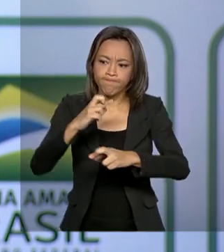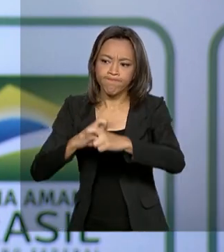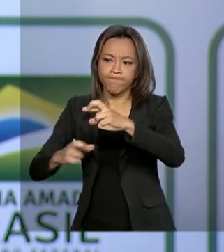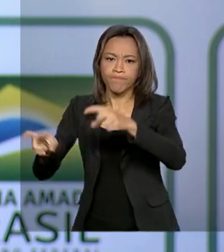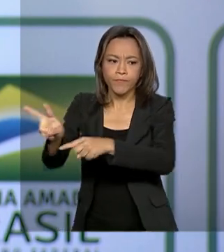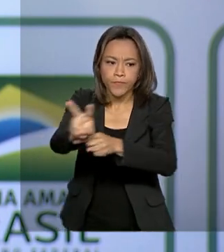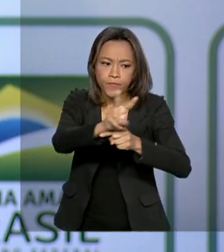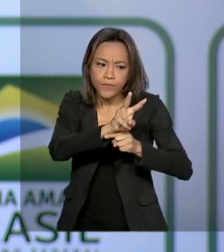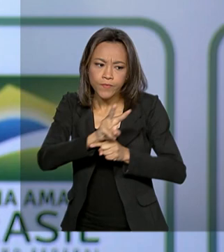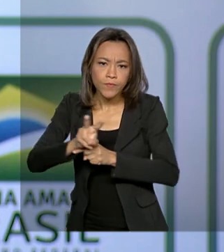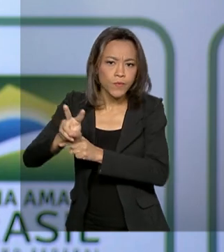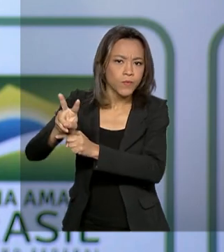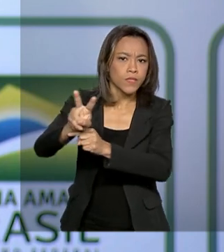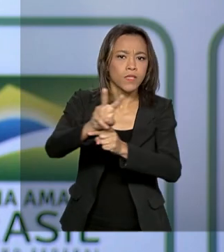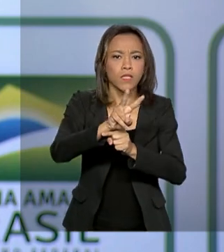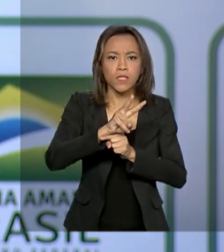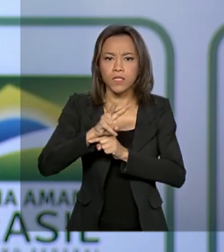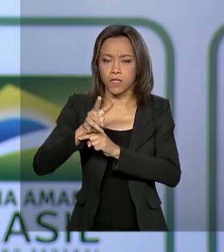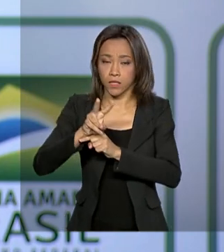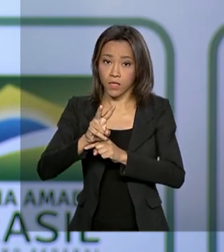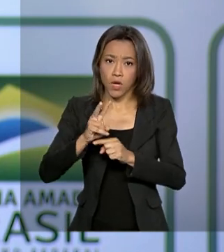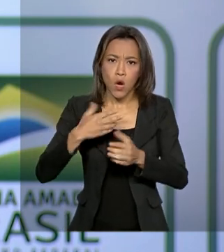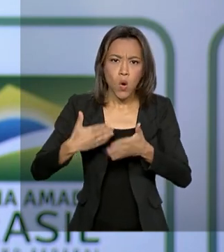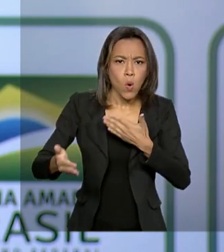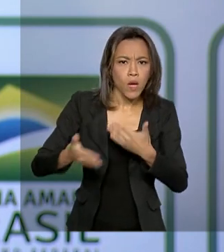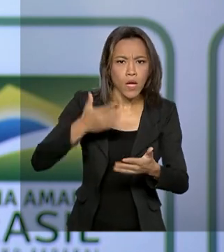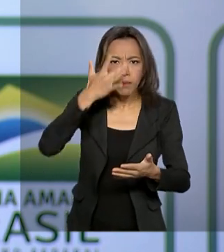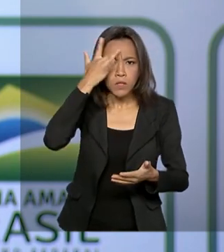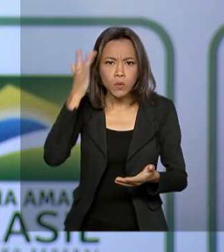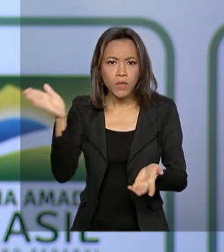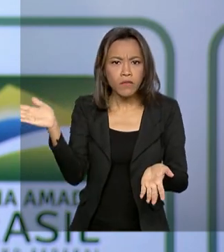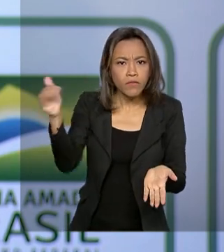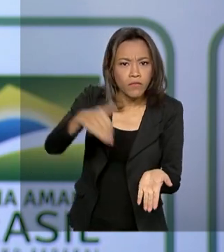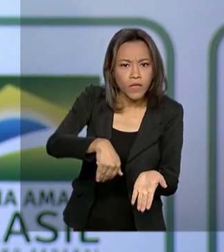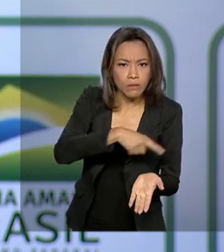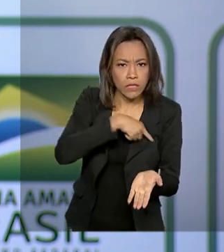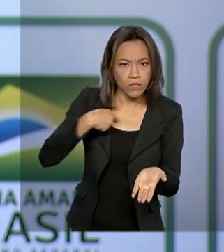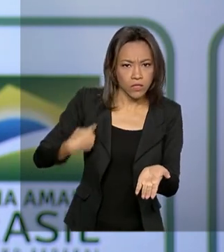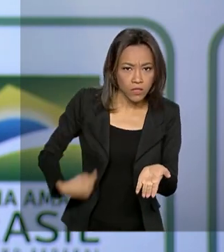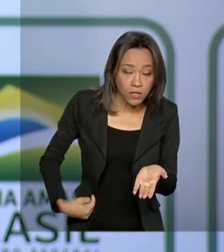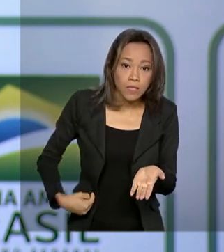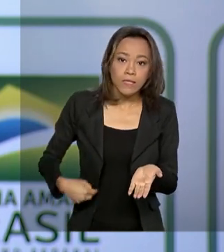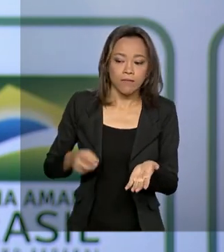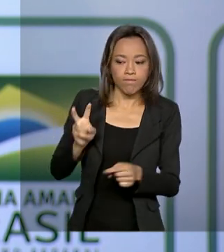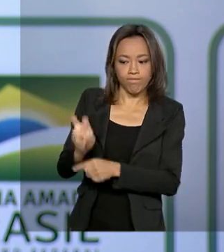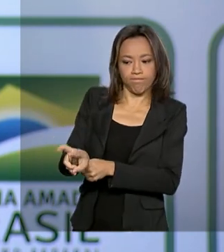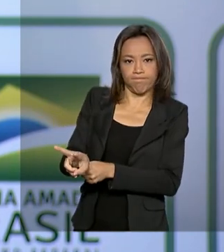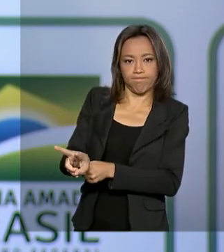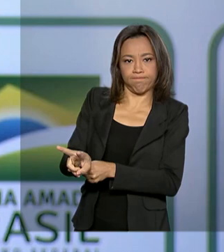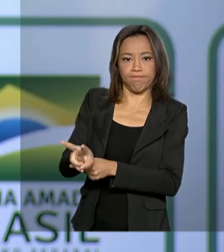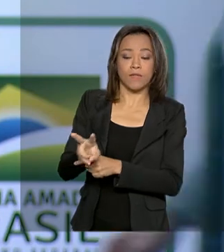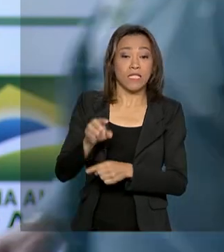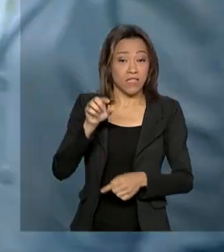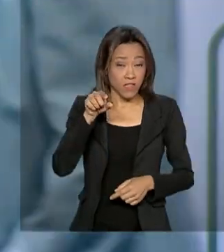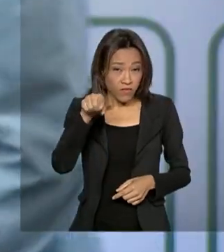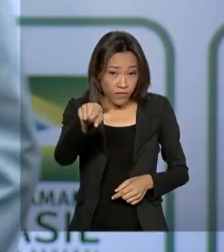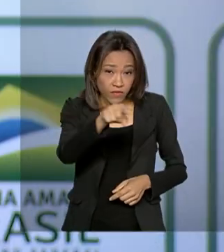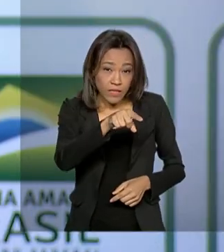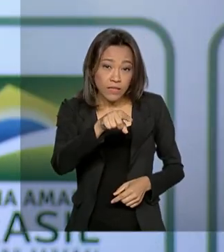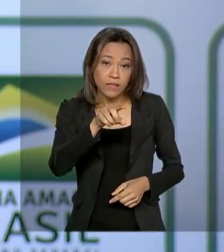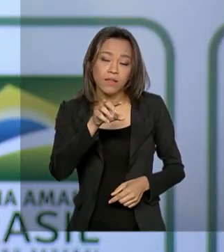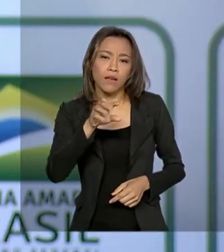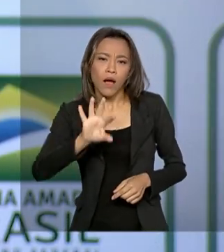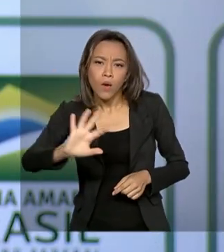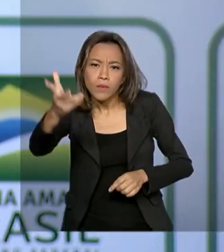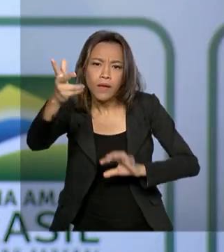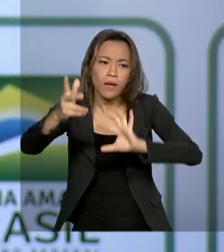principal mudança é todo e qualquer paciente oriundo da China. E se nesses países onde você começa a ter